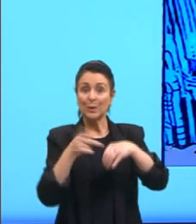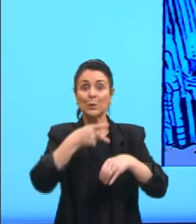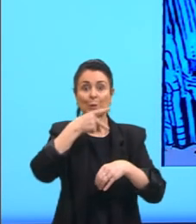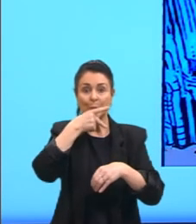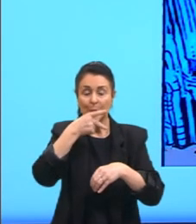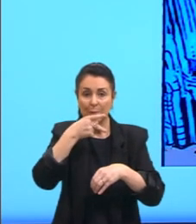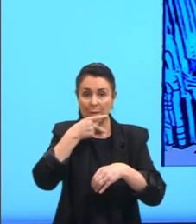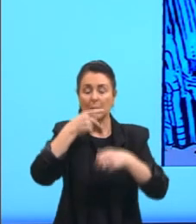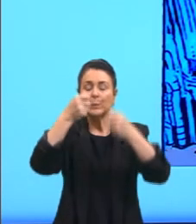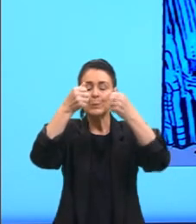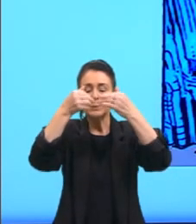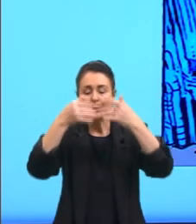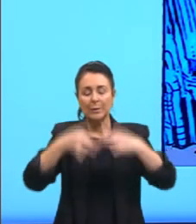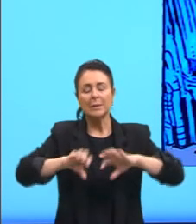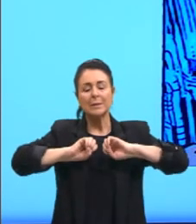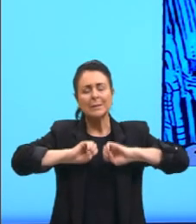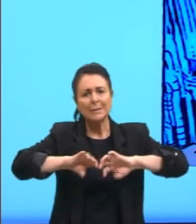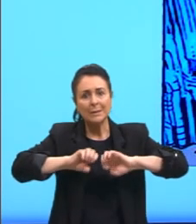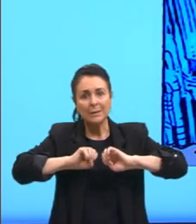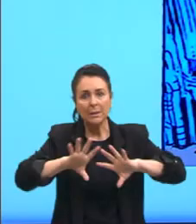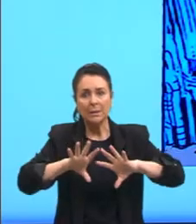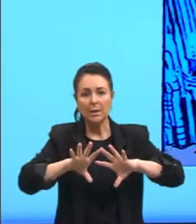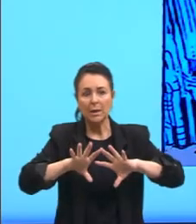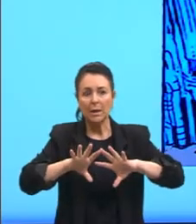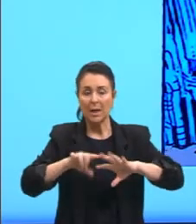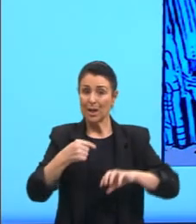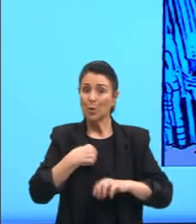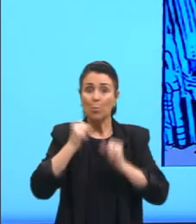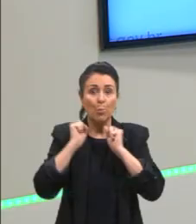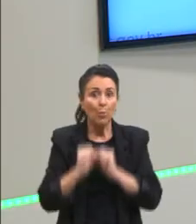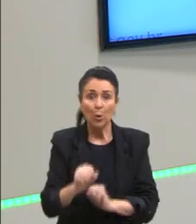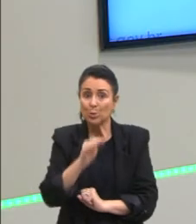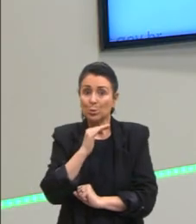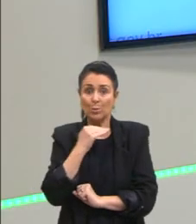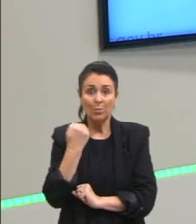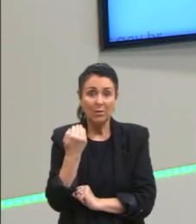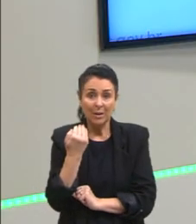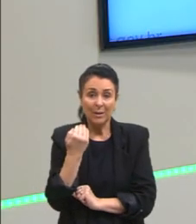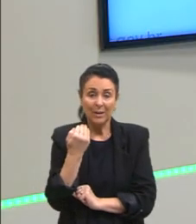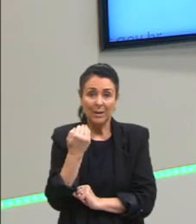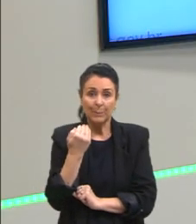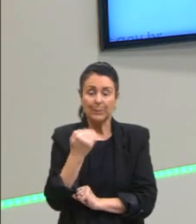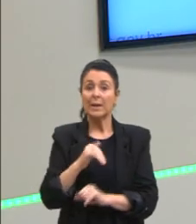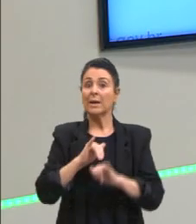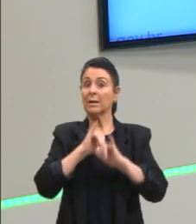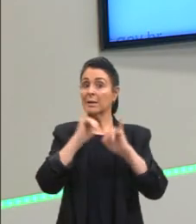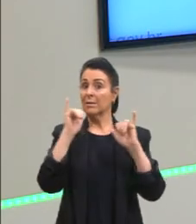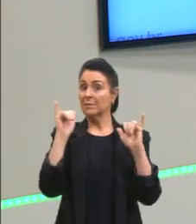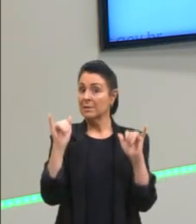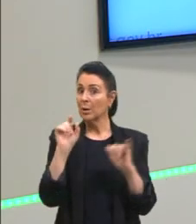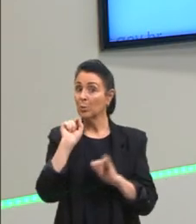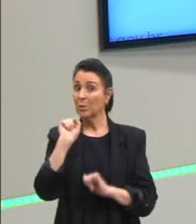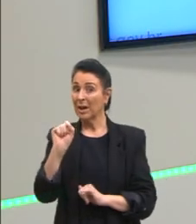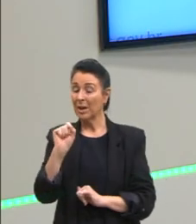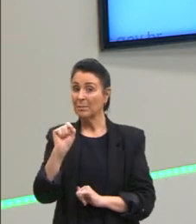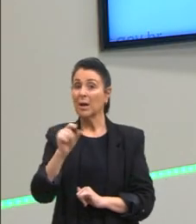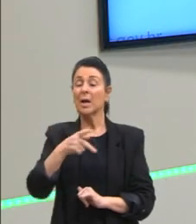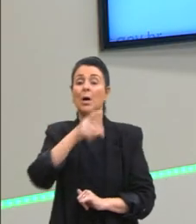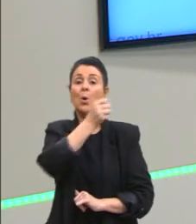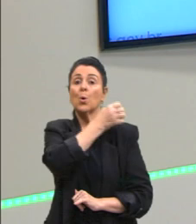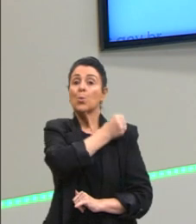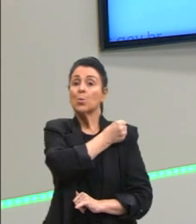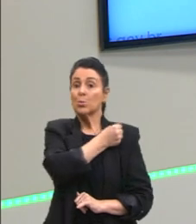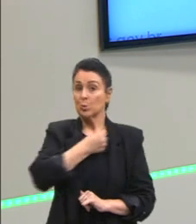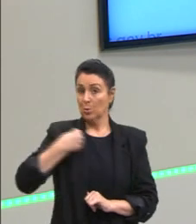mesmo correndo o risco, que ele poderia ser morto, e aí ele se refere a Sócrates. Sócrates, para o Platão, Sócrates teria